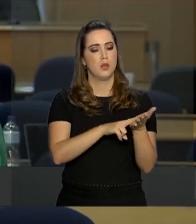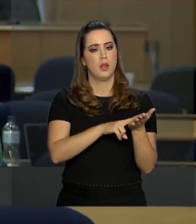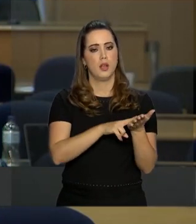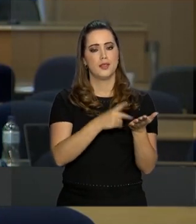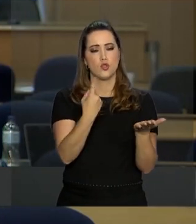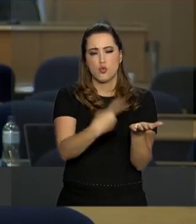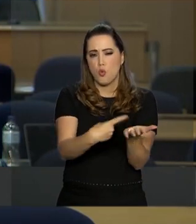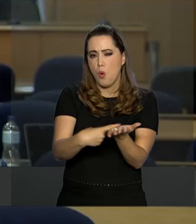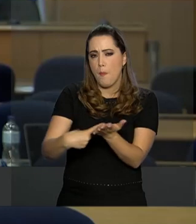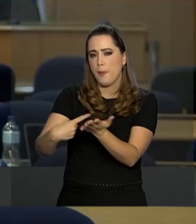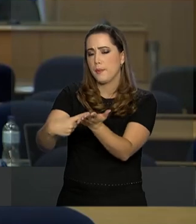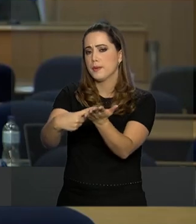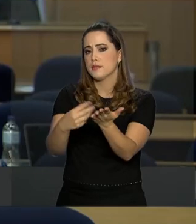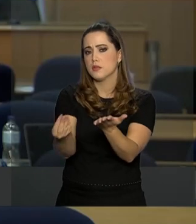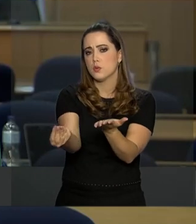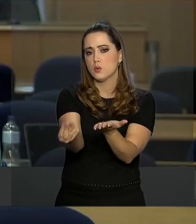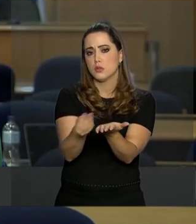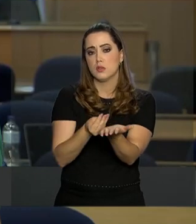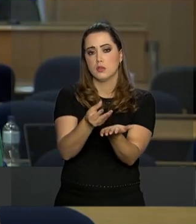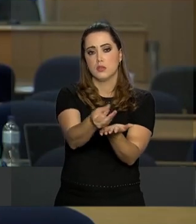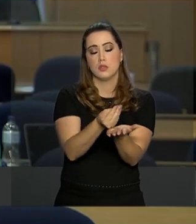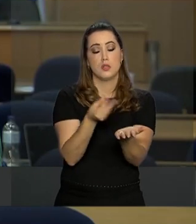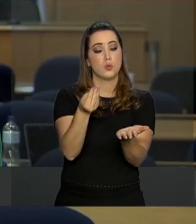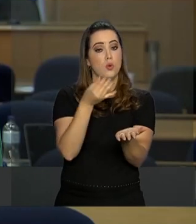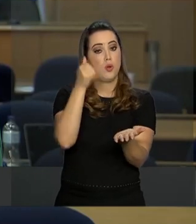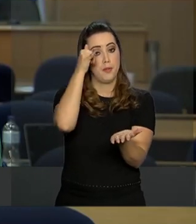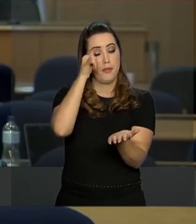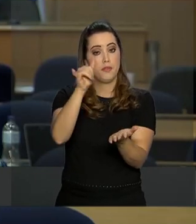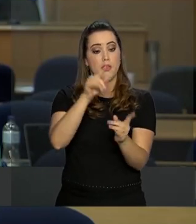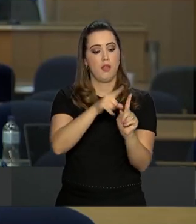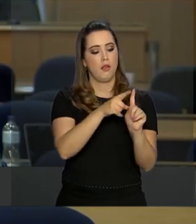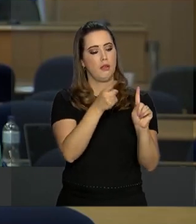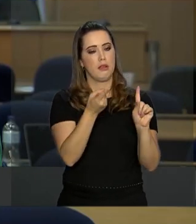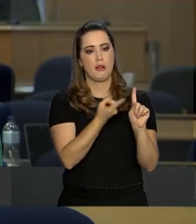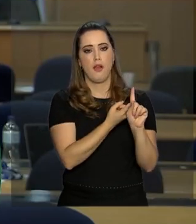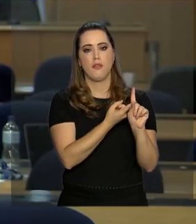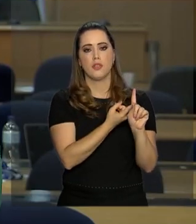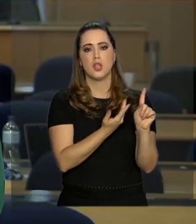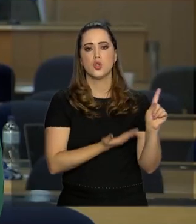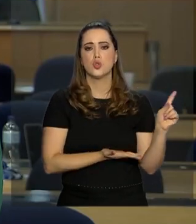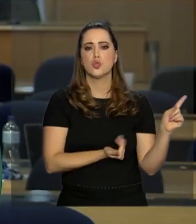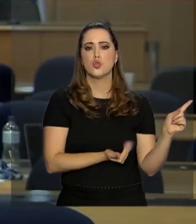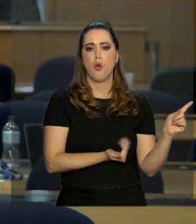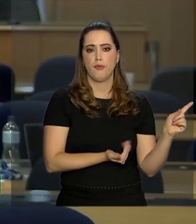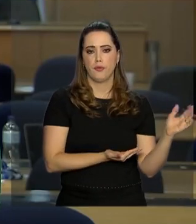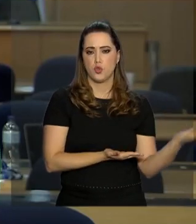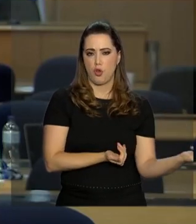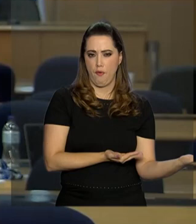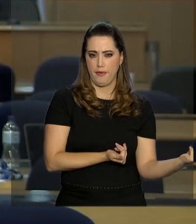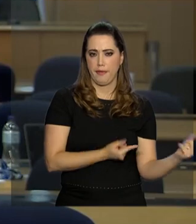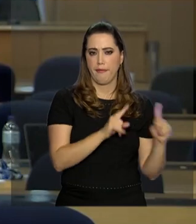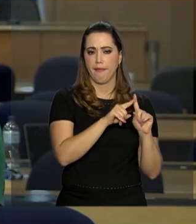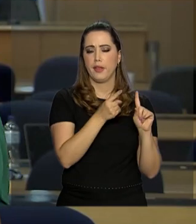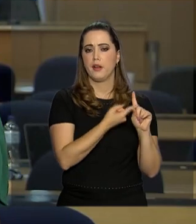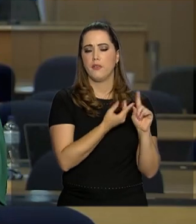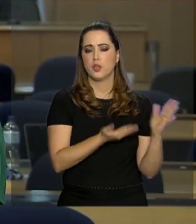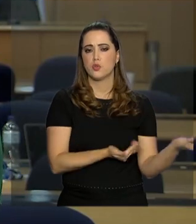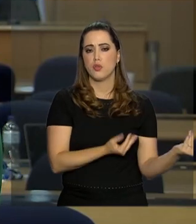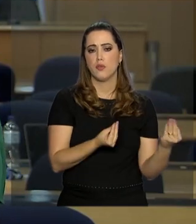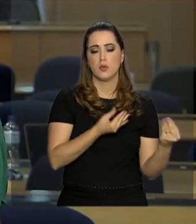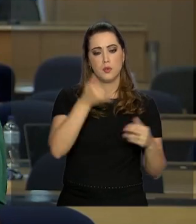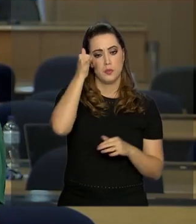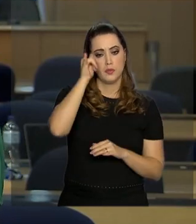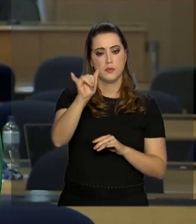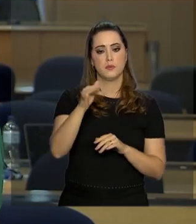compromisso Que traz aí medidas de prevenção à gravidez na adolescência Essa carta foi assinada por quatro ministérios Da